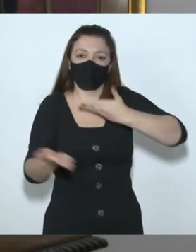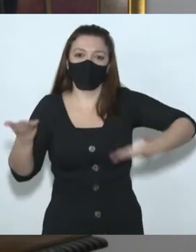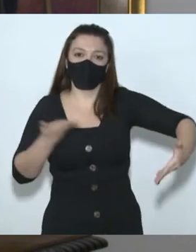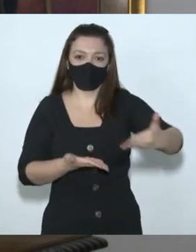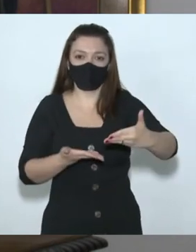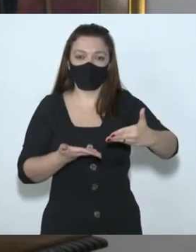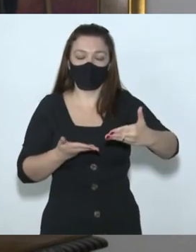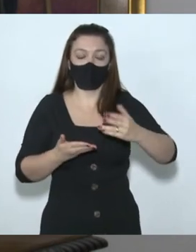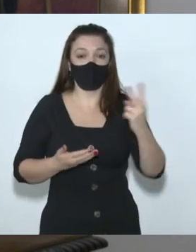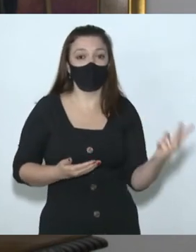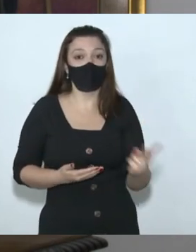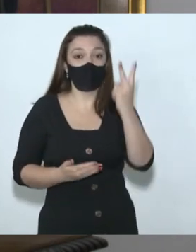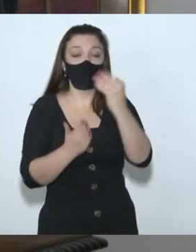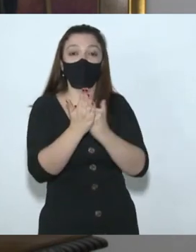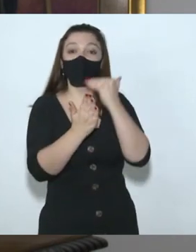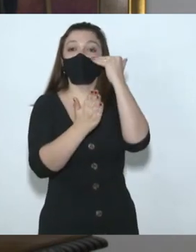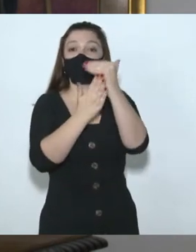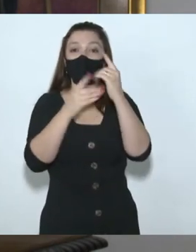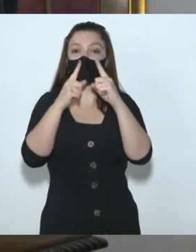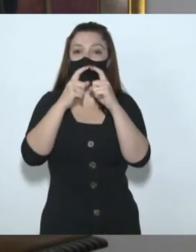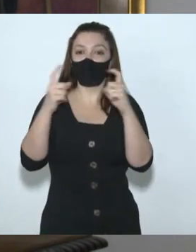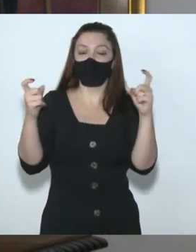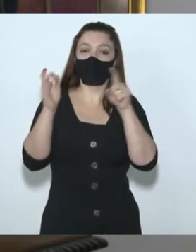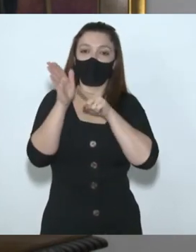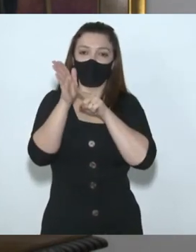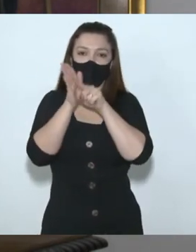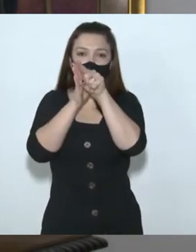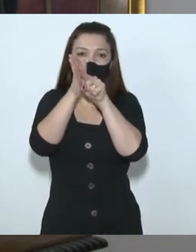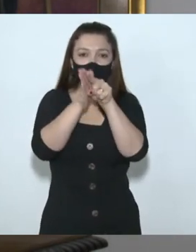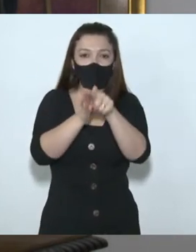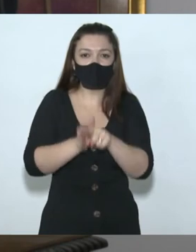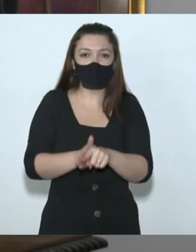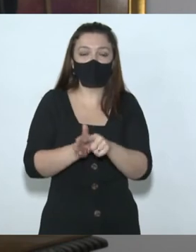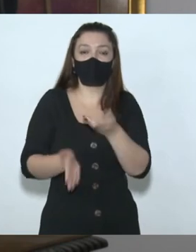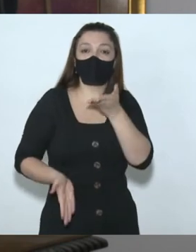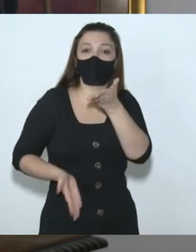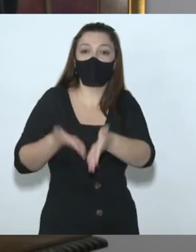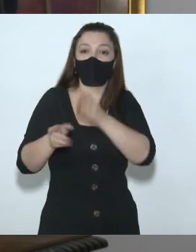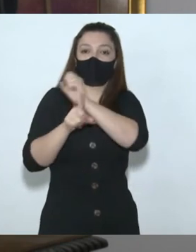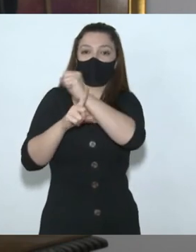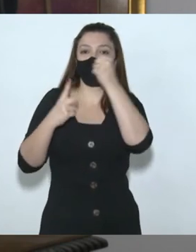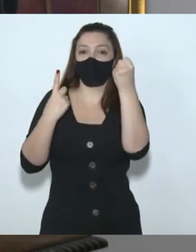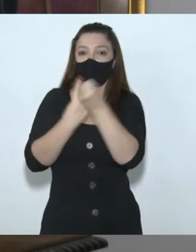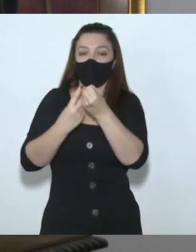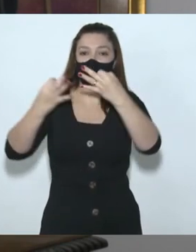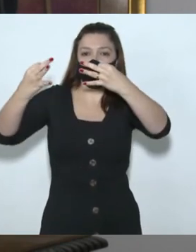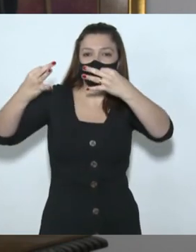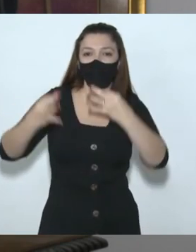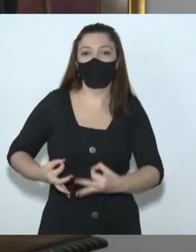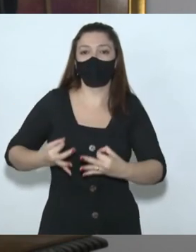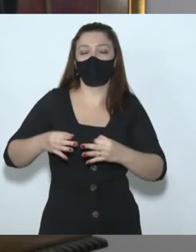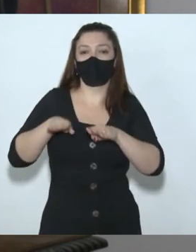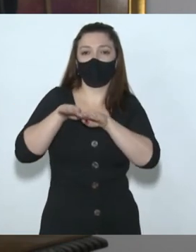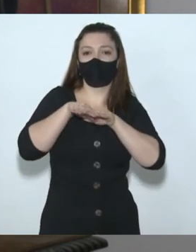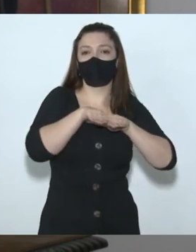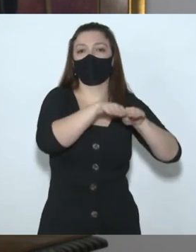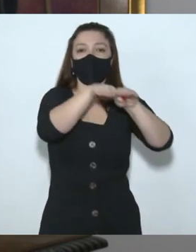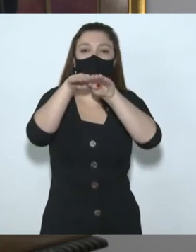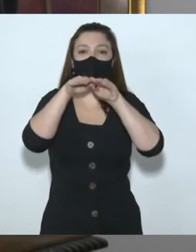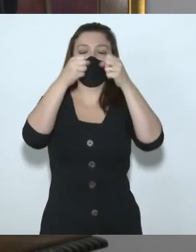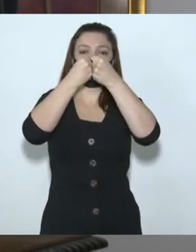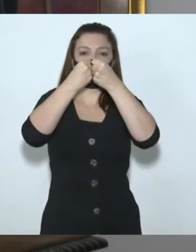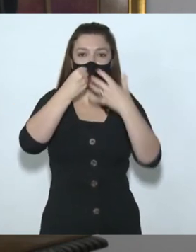do conhecimento. Nosso bem maior a ciência, a pesquisa, a serviço de uma sociedade mais justa,